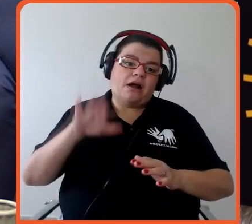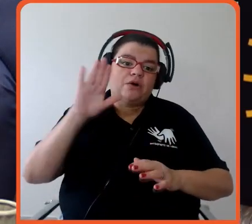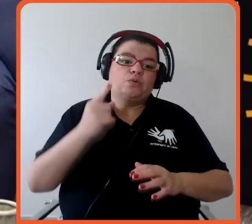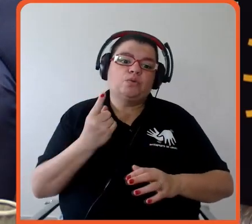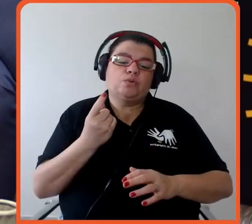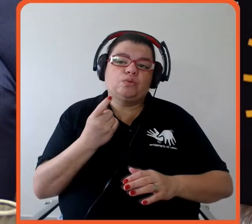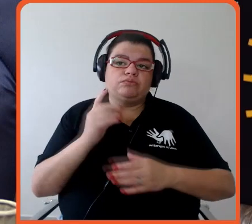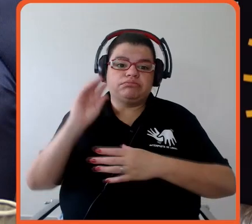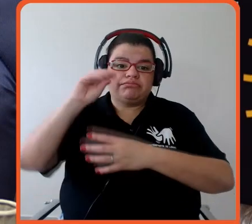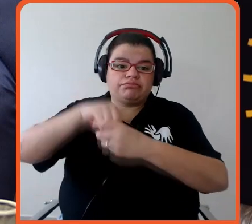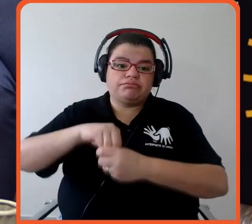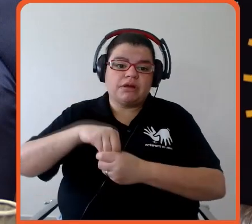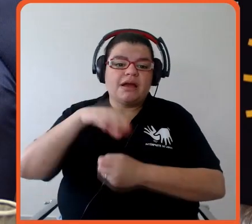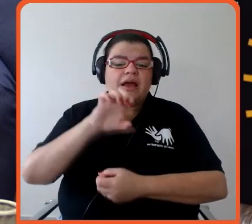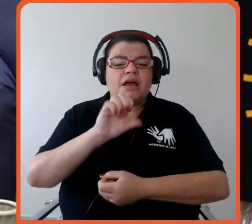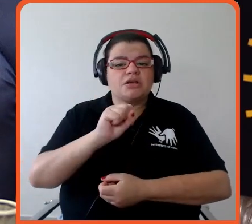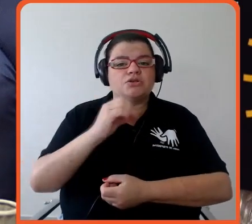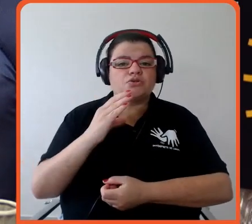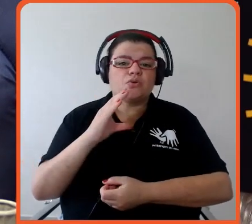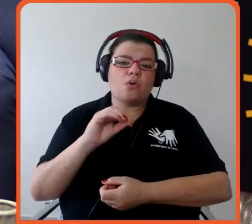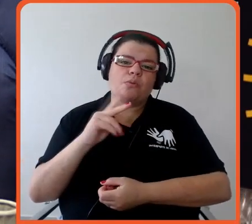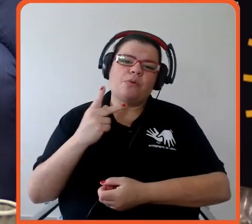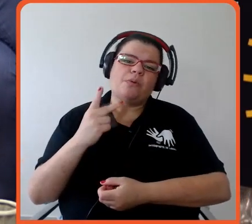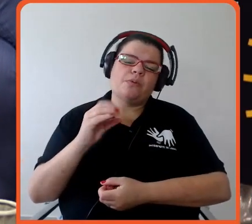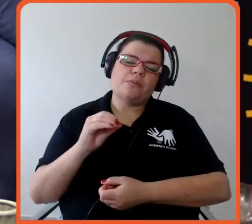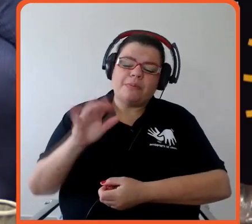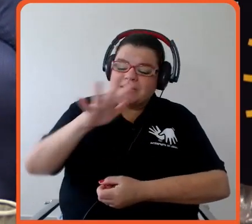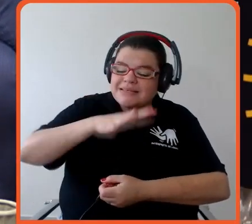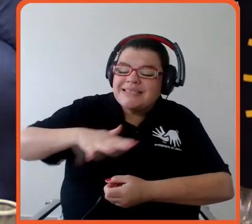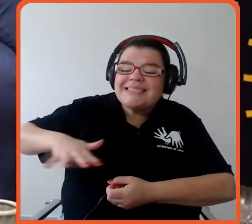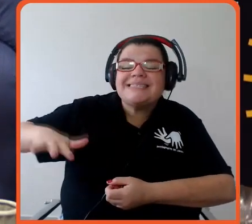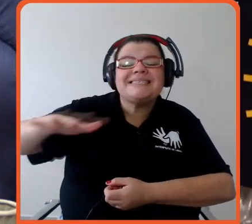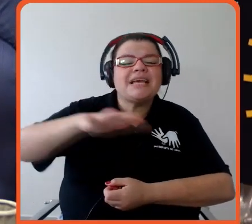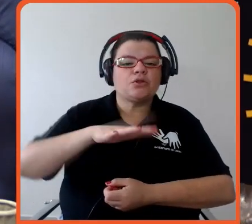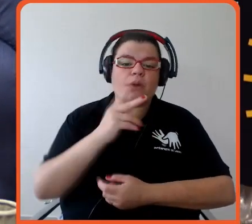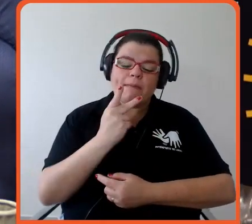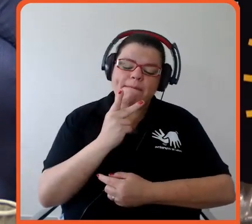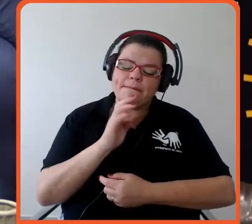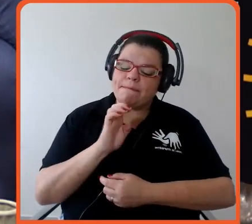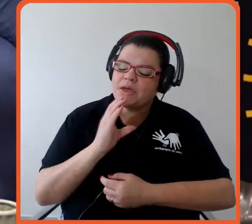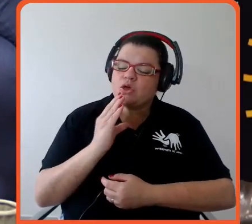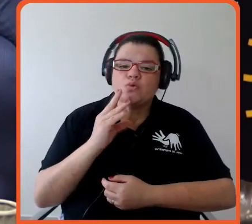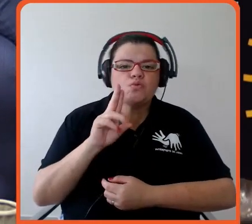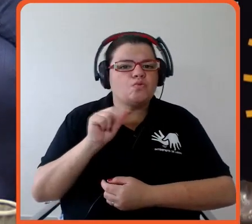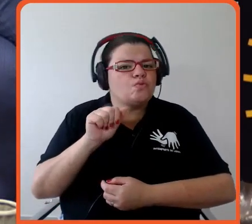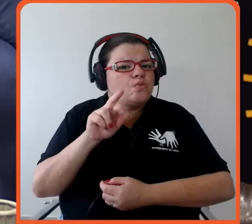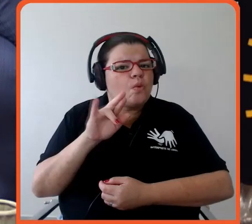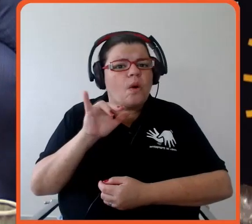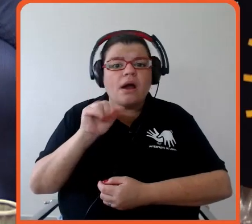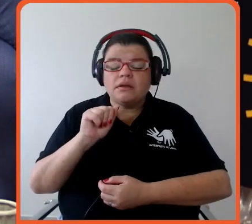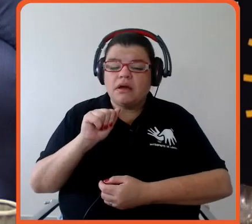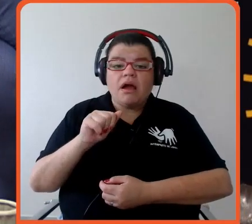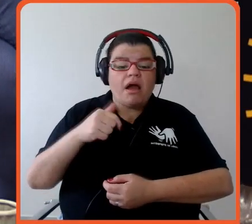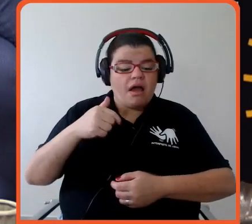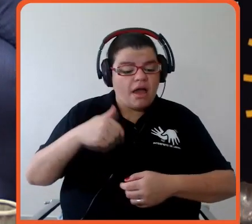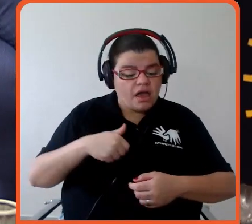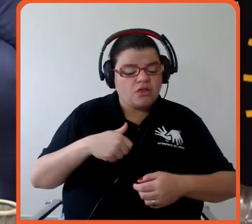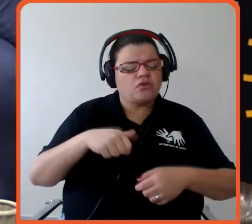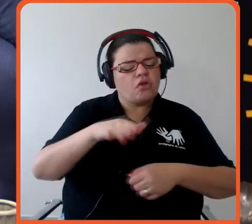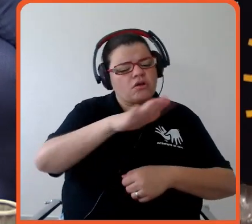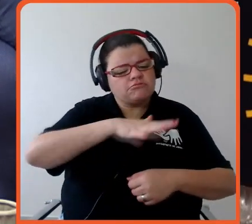Mas isso aqui tem que funcionar para setor, o modelo está posto, a forma de se fazer é factível, né,